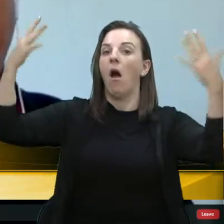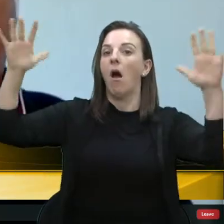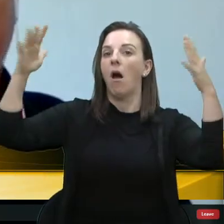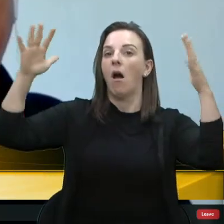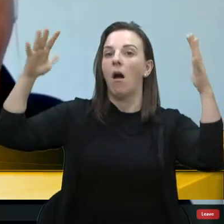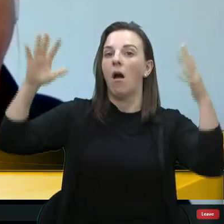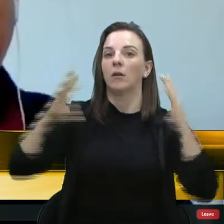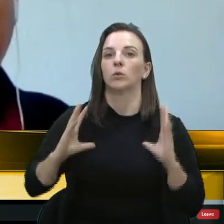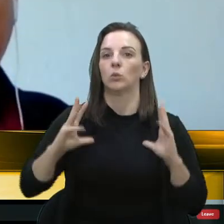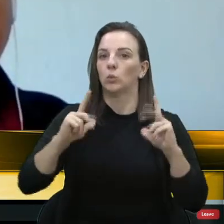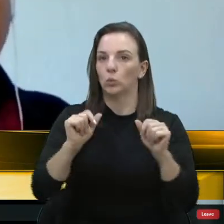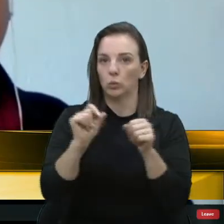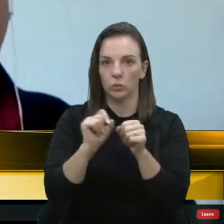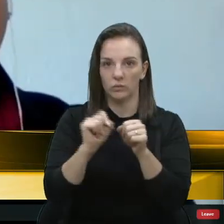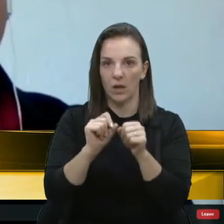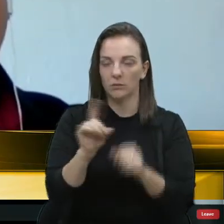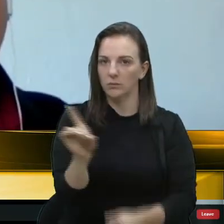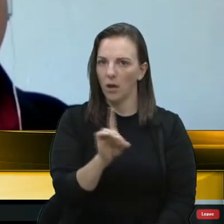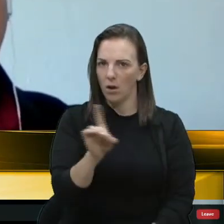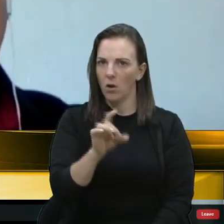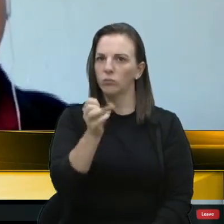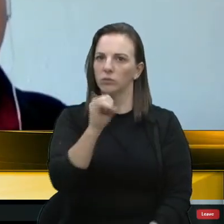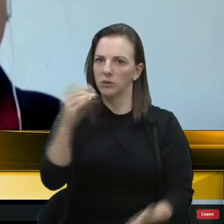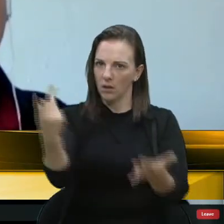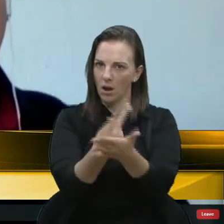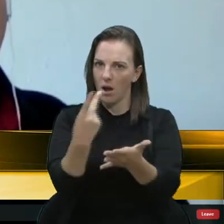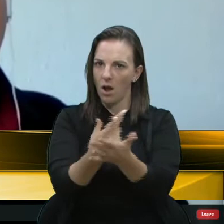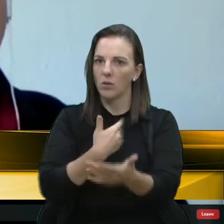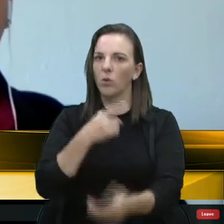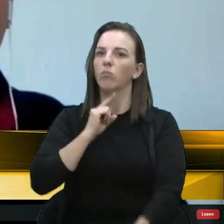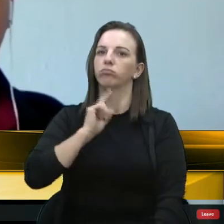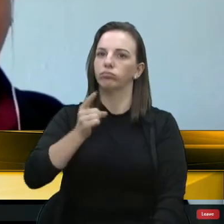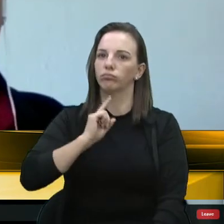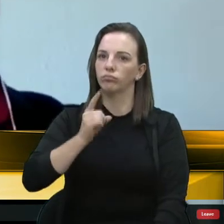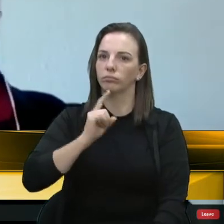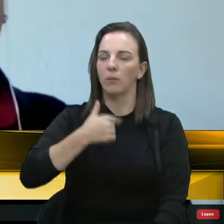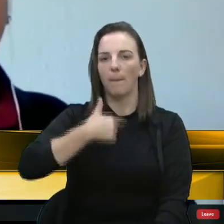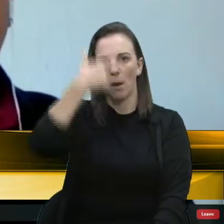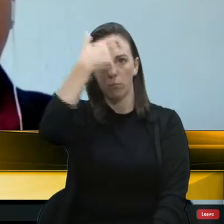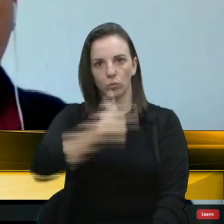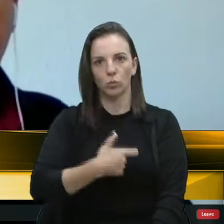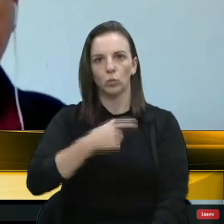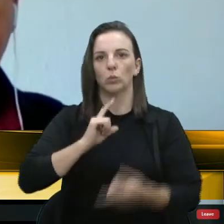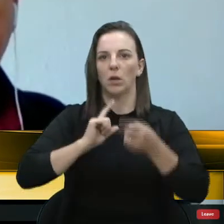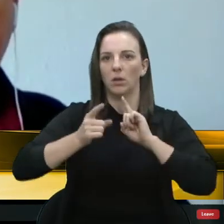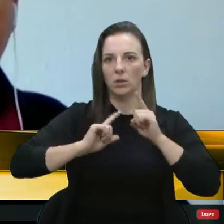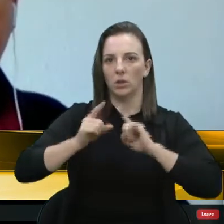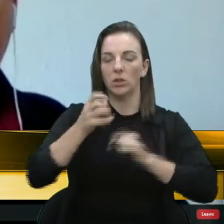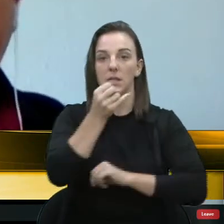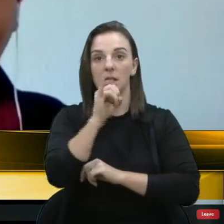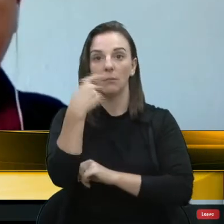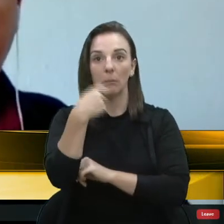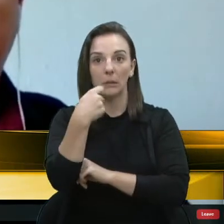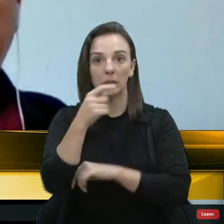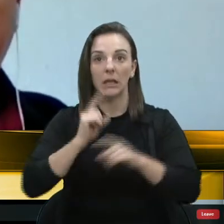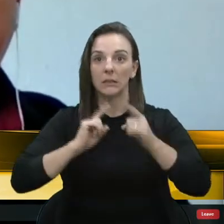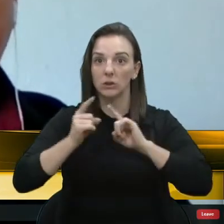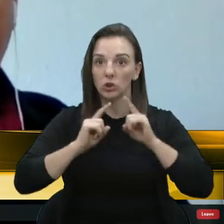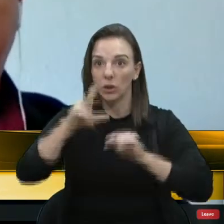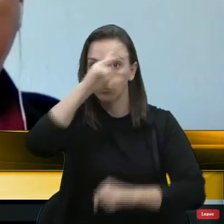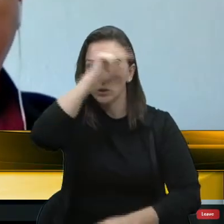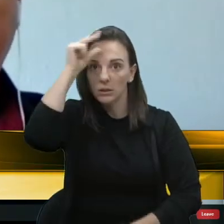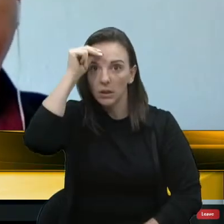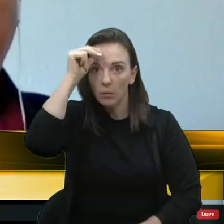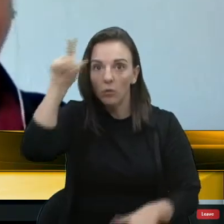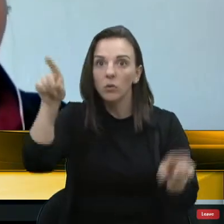criticar, sim, e vou manter a minha postura crítica e se precisar criticar a administração municipal, a gente vai também,